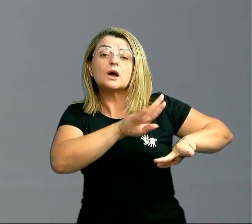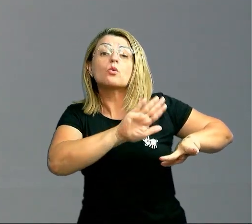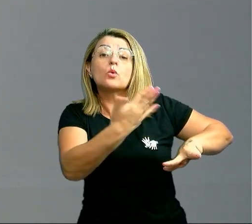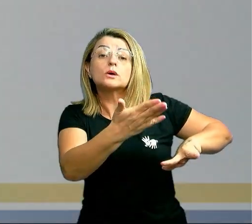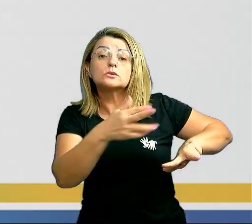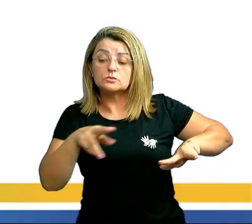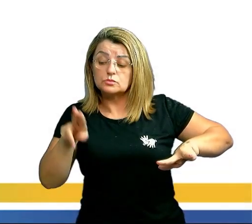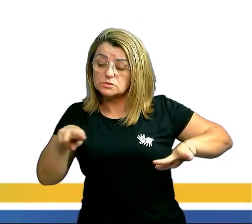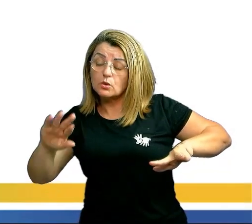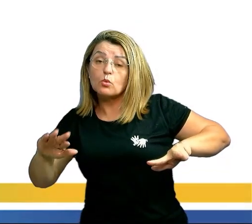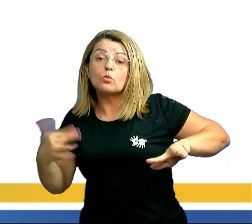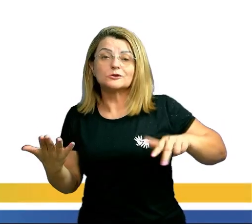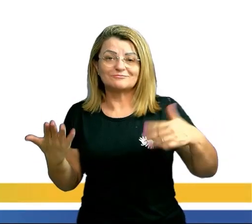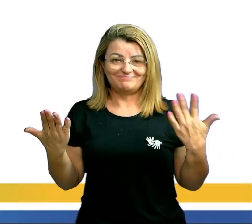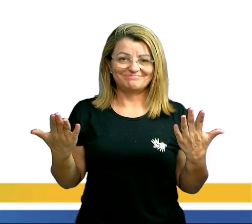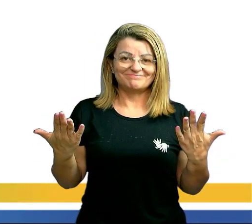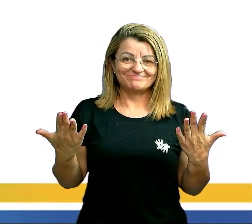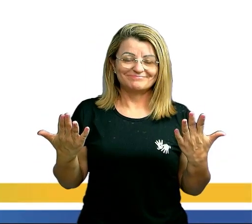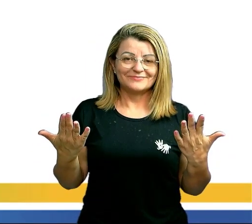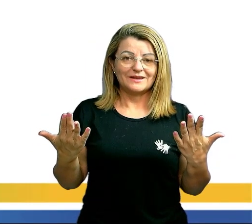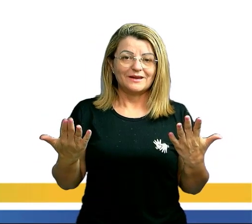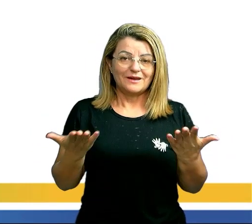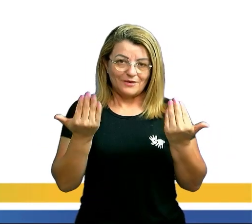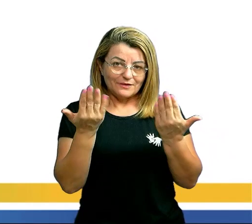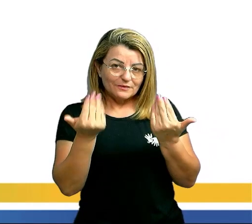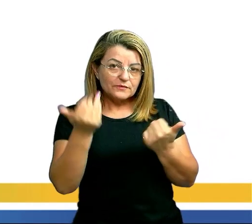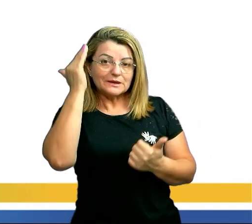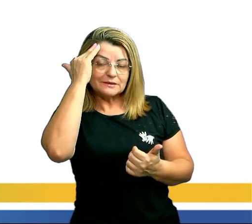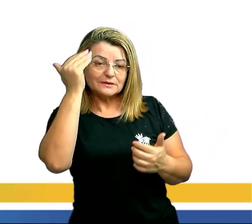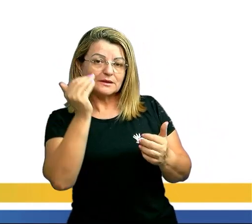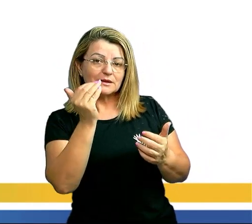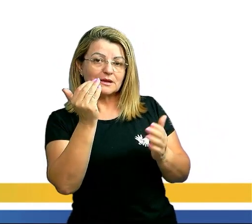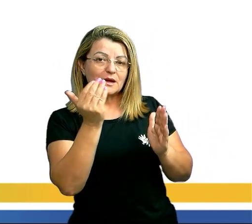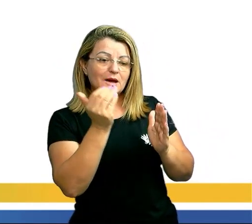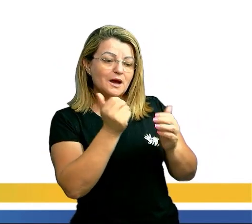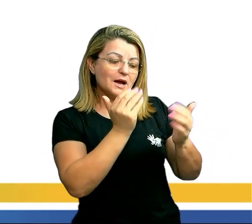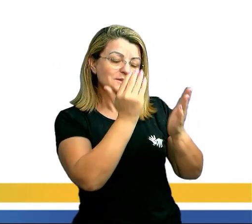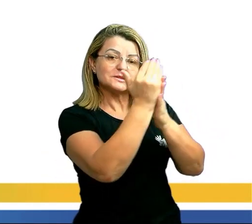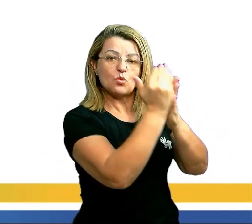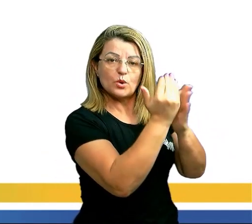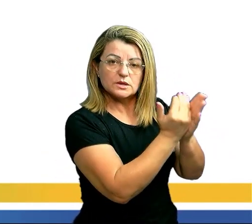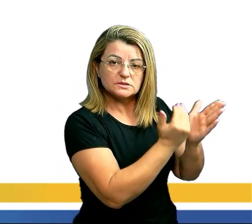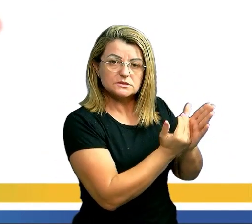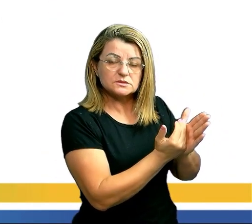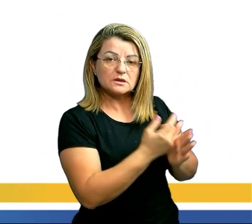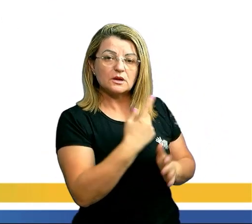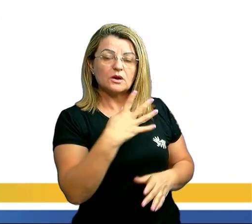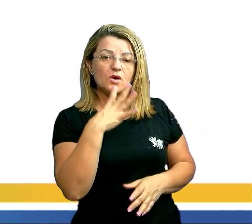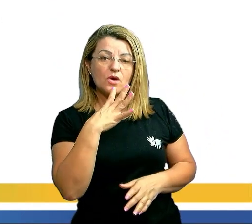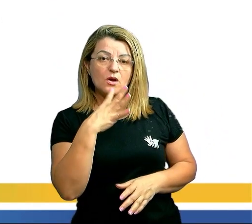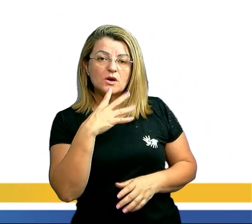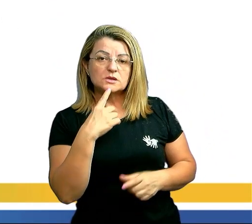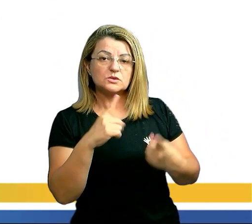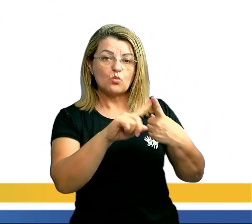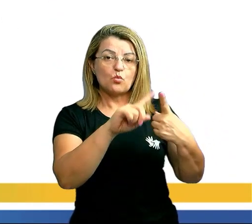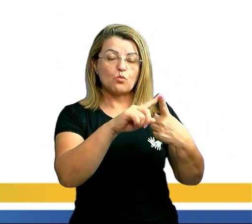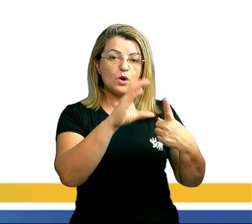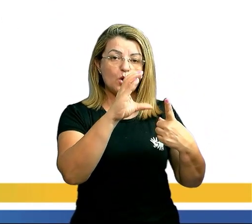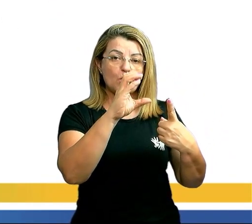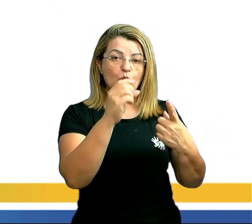usar a combinação. Tranquilo? Então, bora entender a sequência. Conhecemos, então, uma combinação,